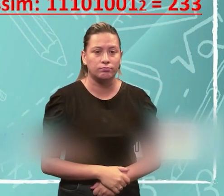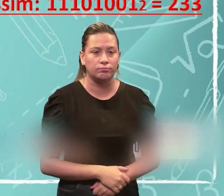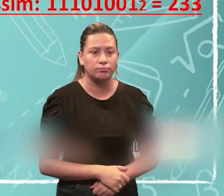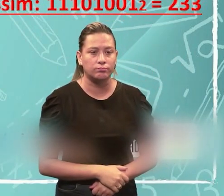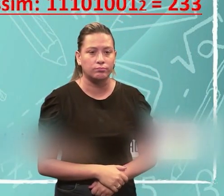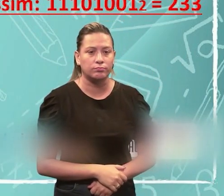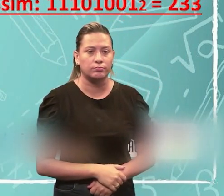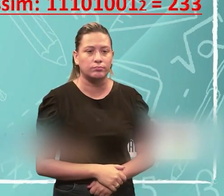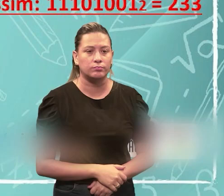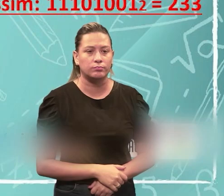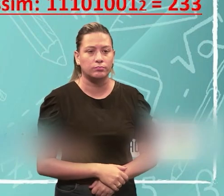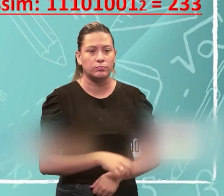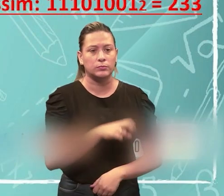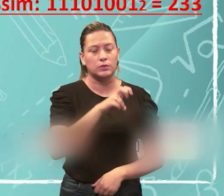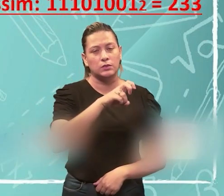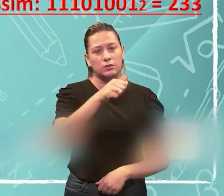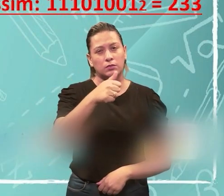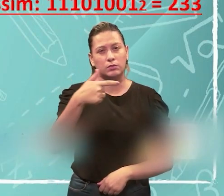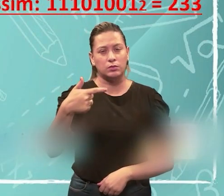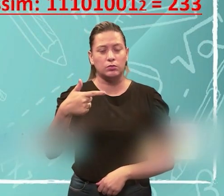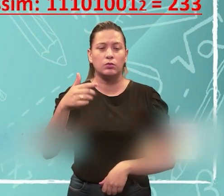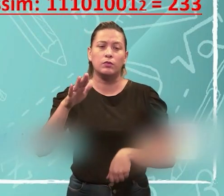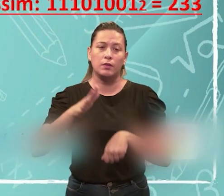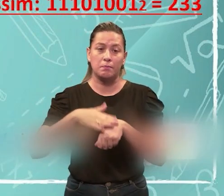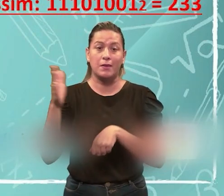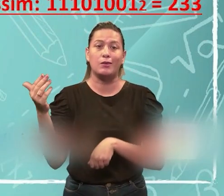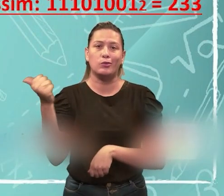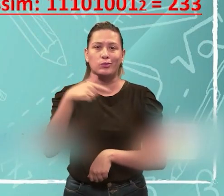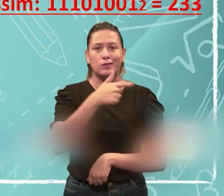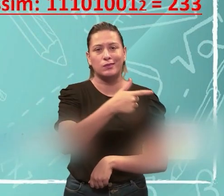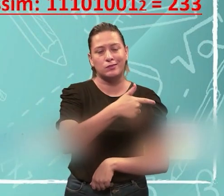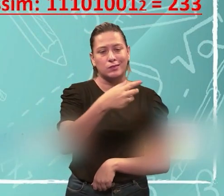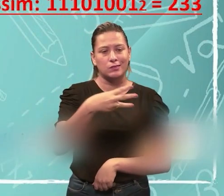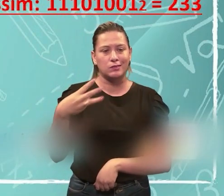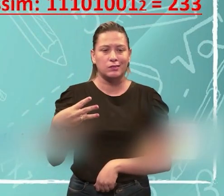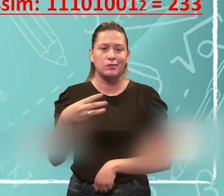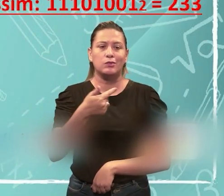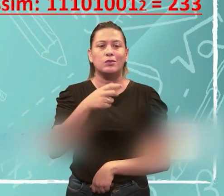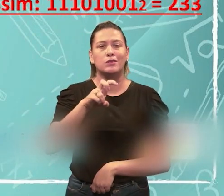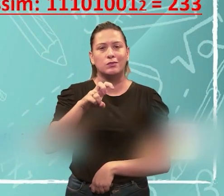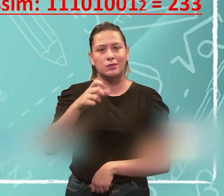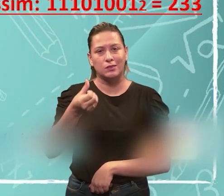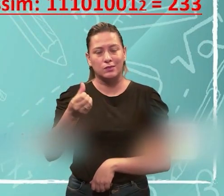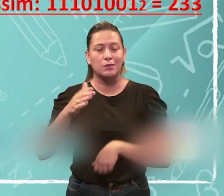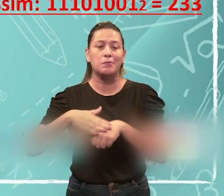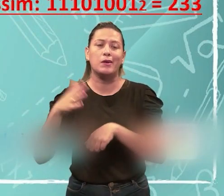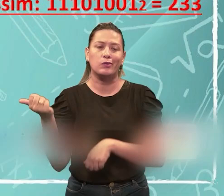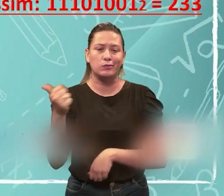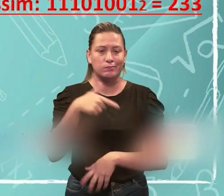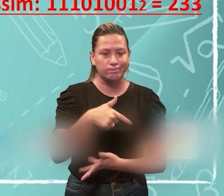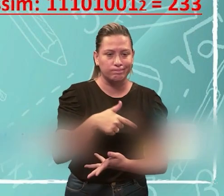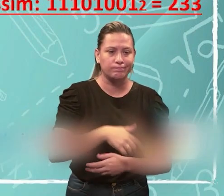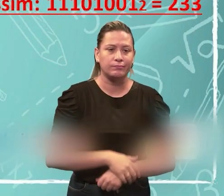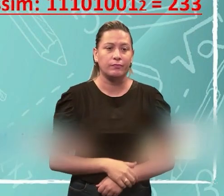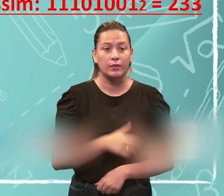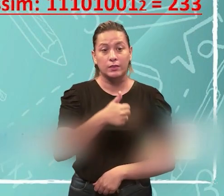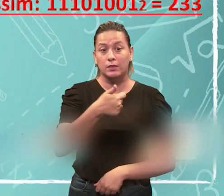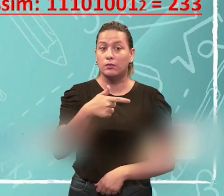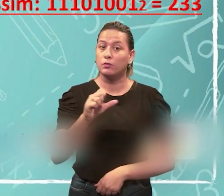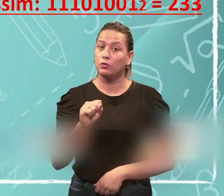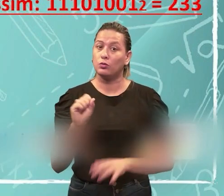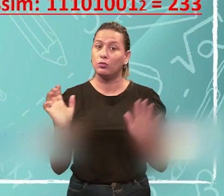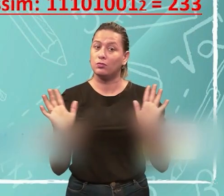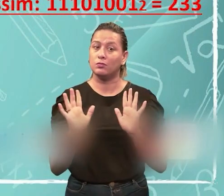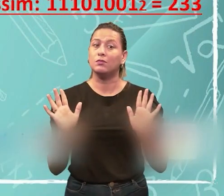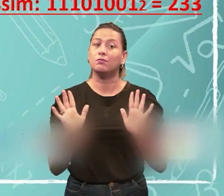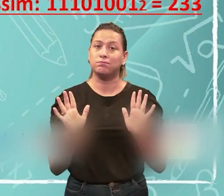tá aqui, ó. Vamos lá. 500 é maior que 233, 256 é maior, 128 não é,